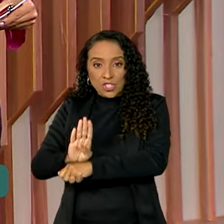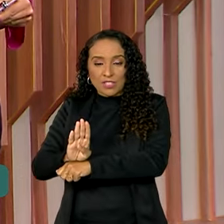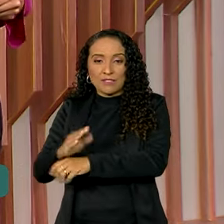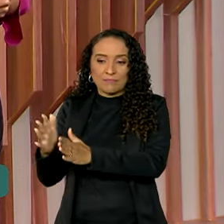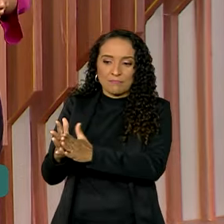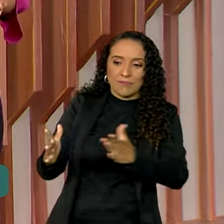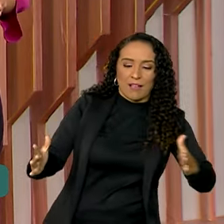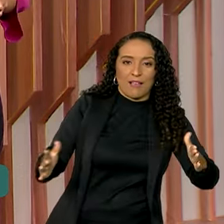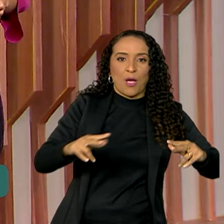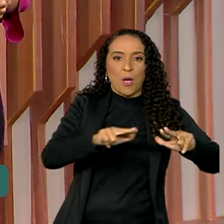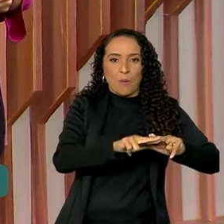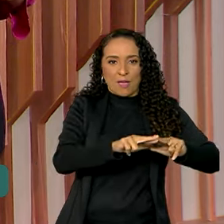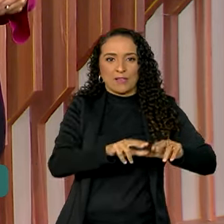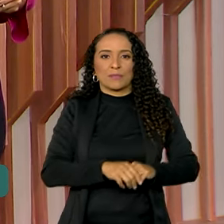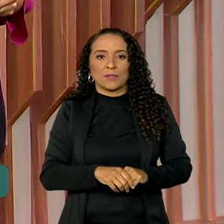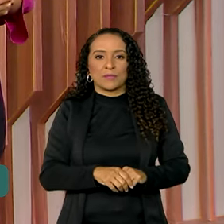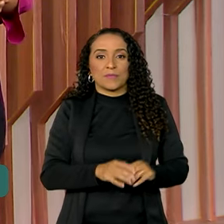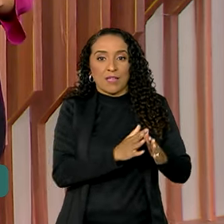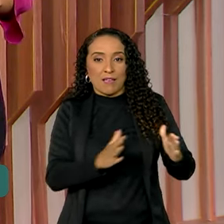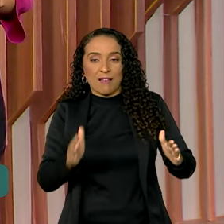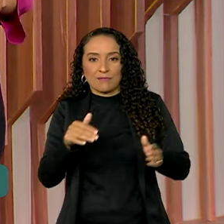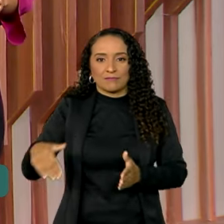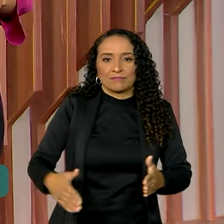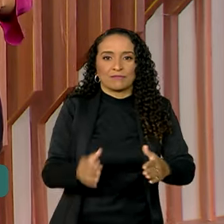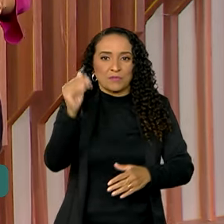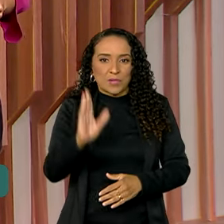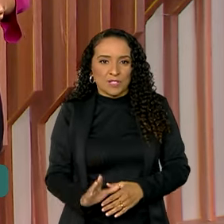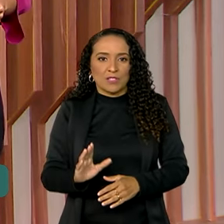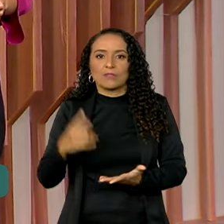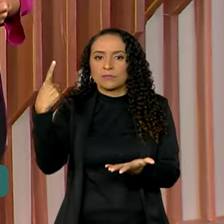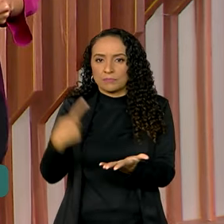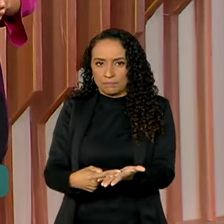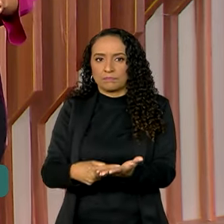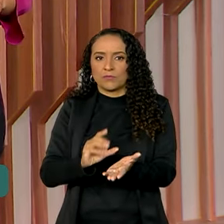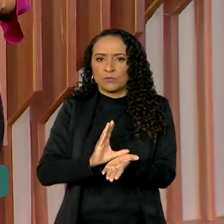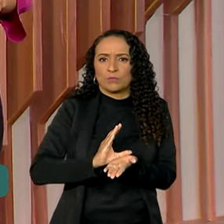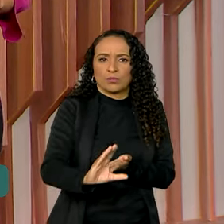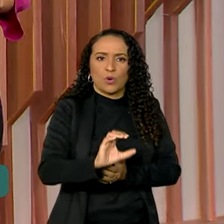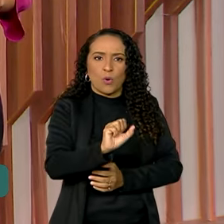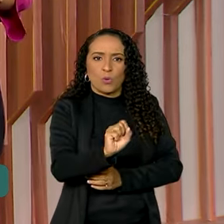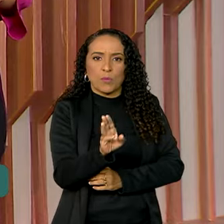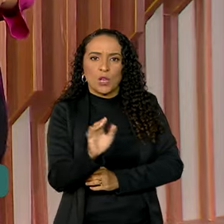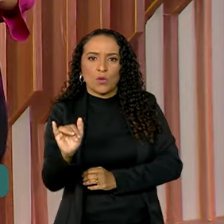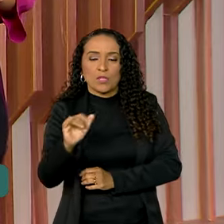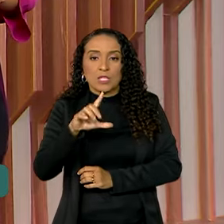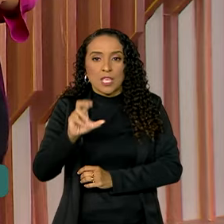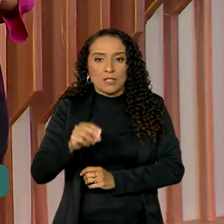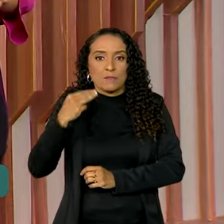Betim e Uberaba. A Rotas do Brasil SA se comprometeu com investimentos de R$ 8,5 bilhões,